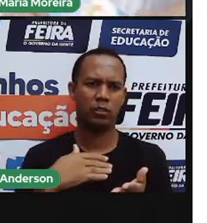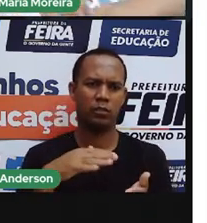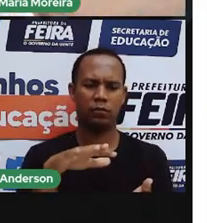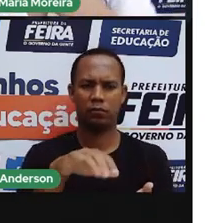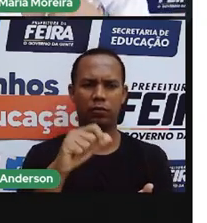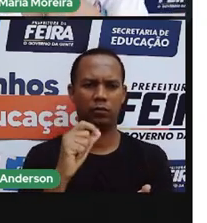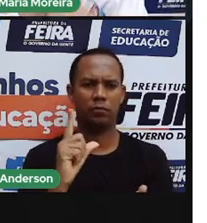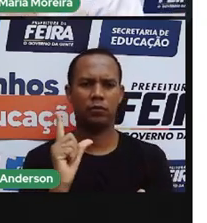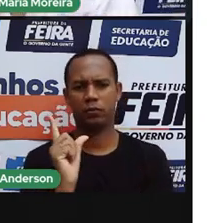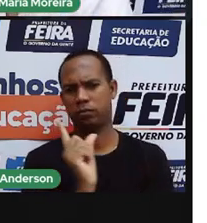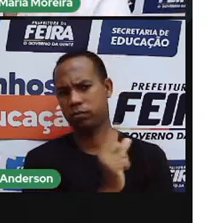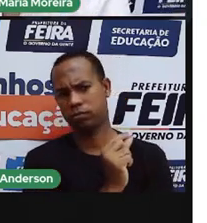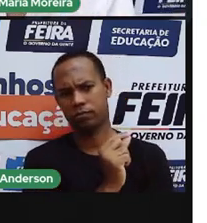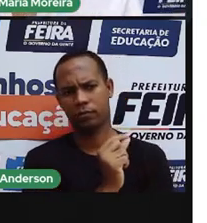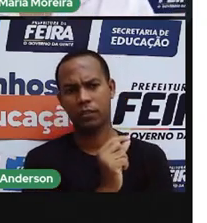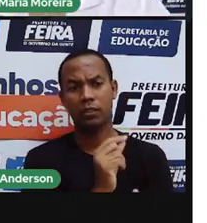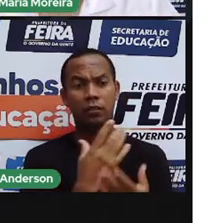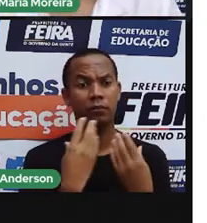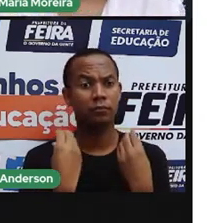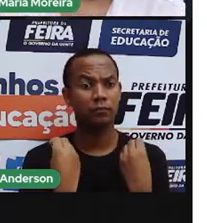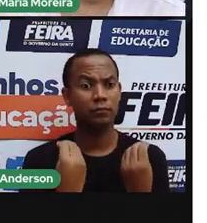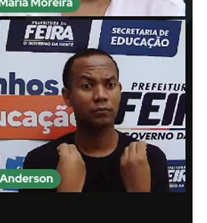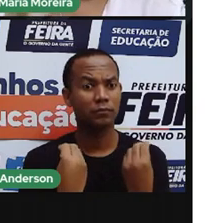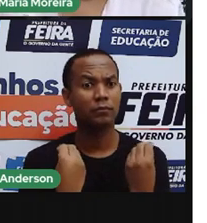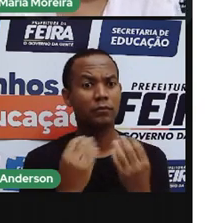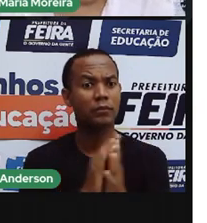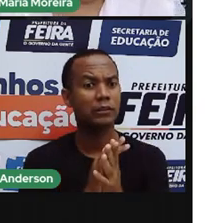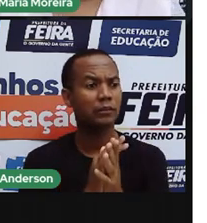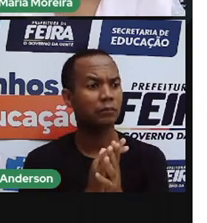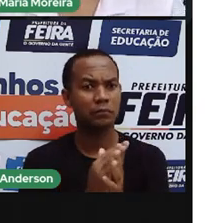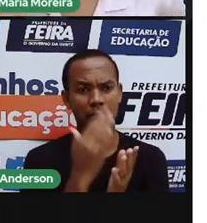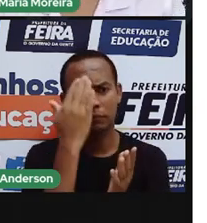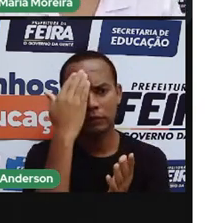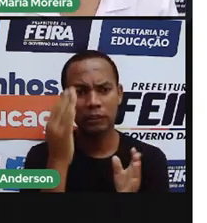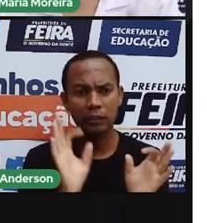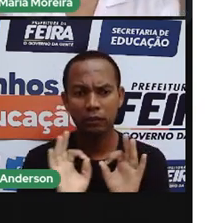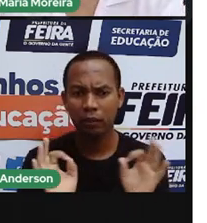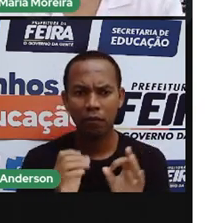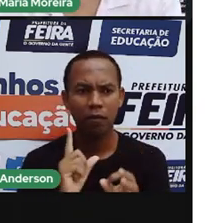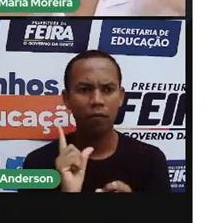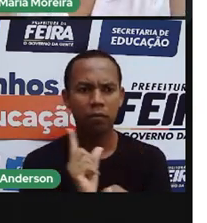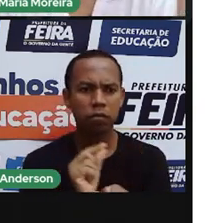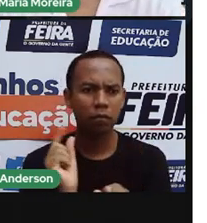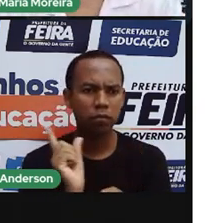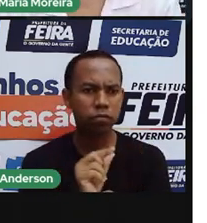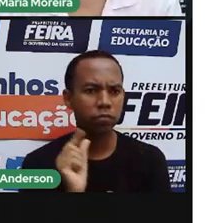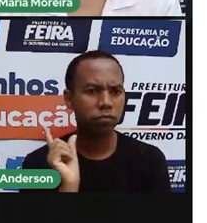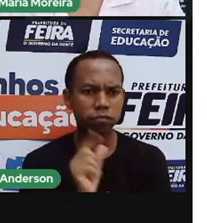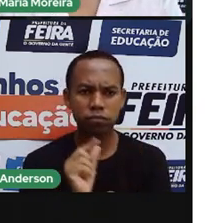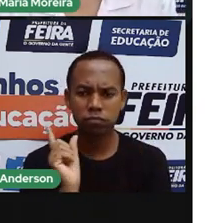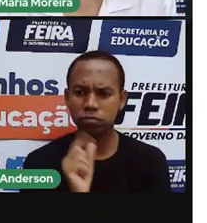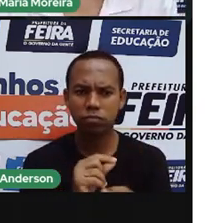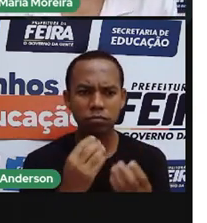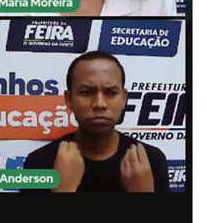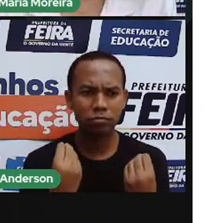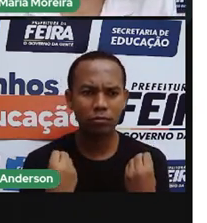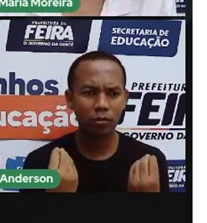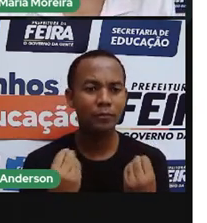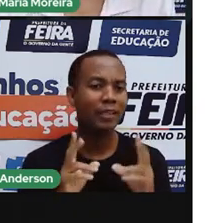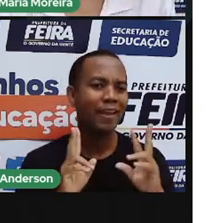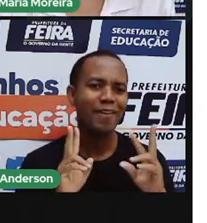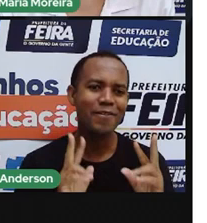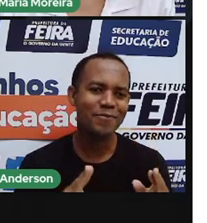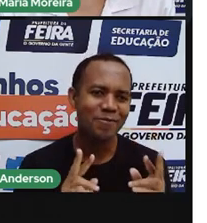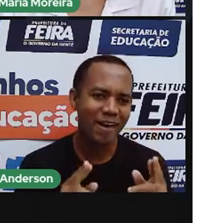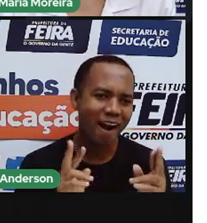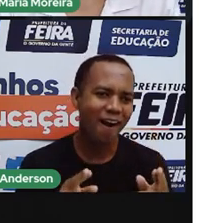Pego um livro, aqui, vou embora. E nem muito obrigado a dois, vou levando as coisas dele, vou levando, vou levando. Foi mais ou menos isso que